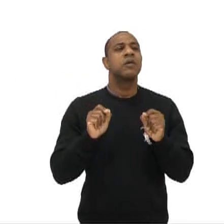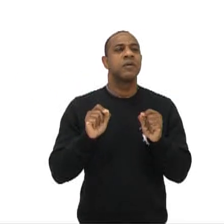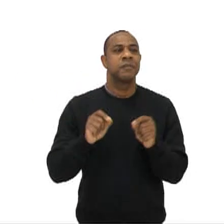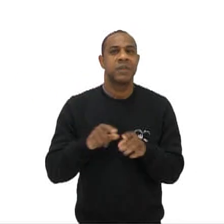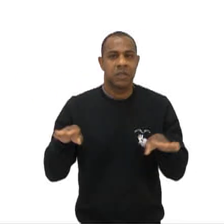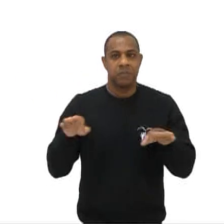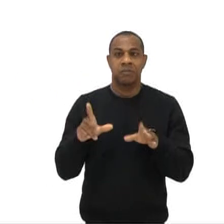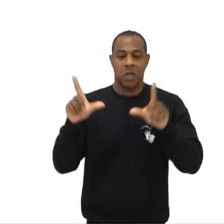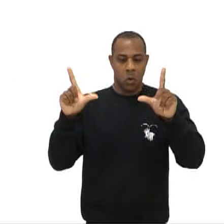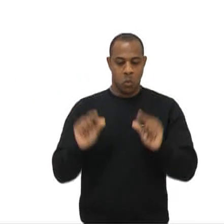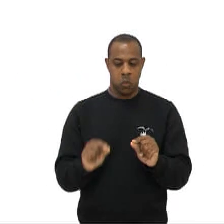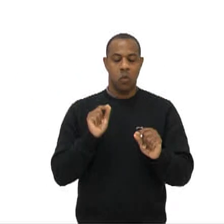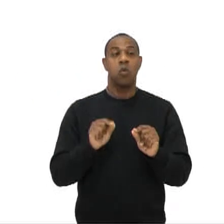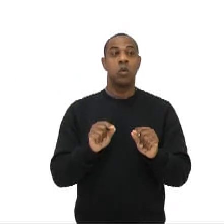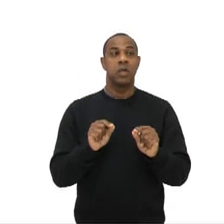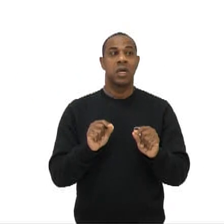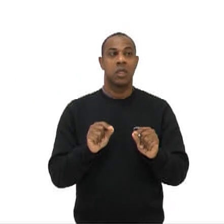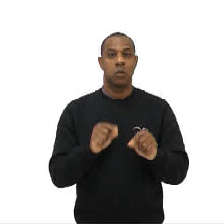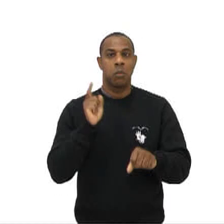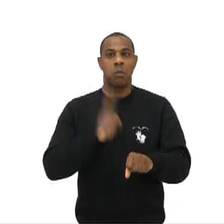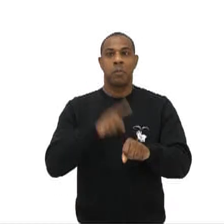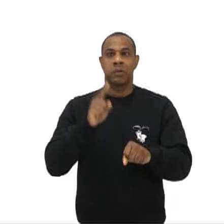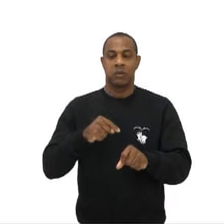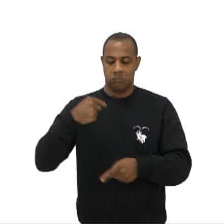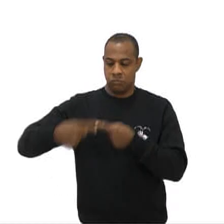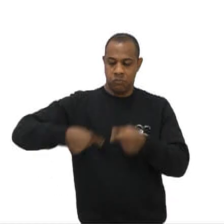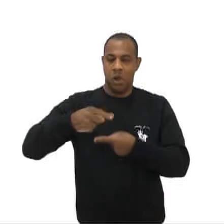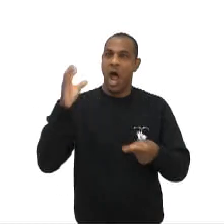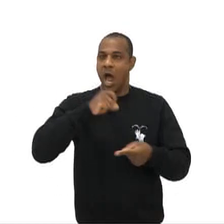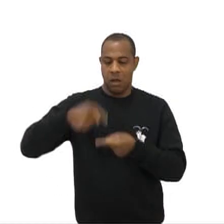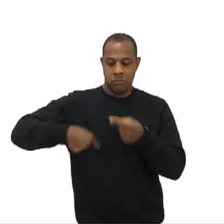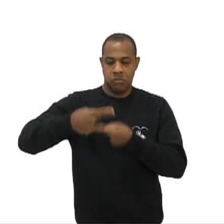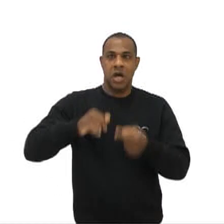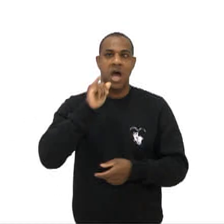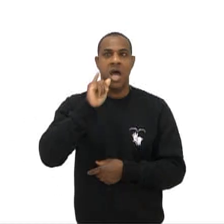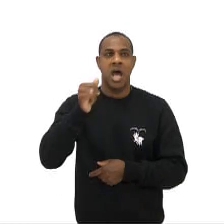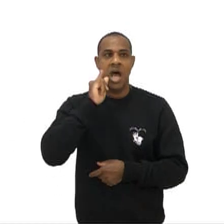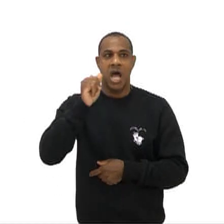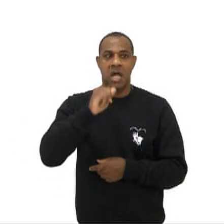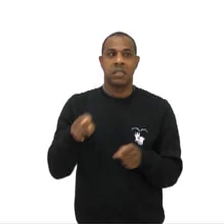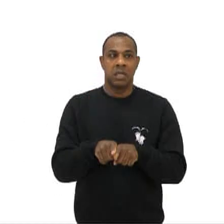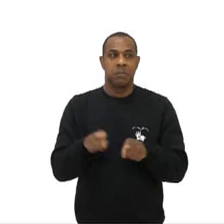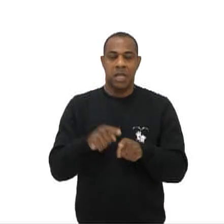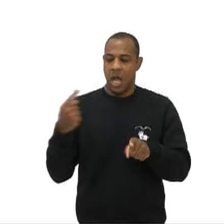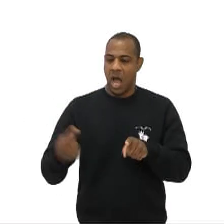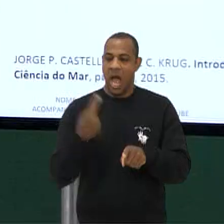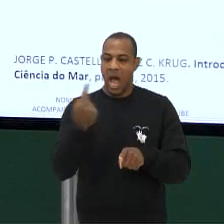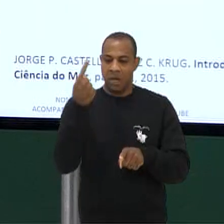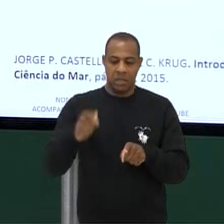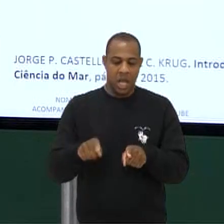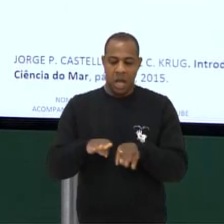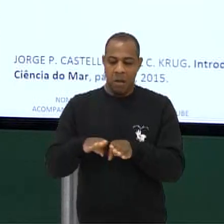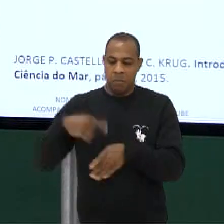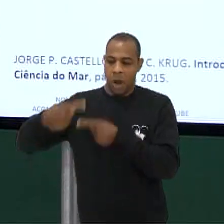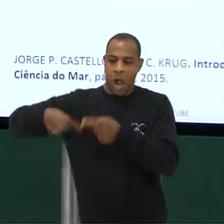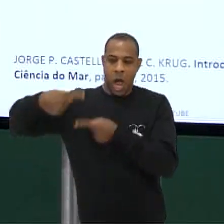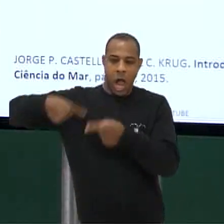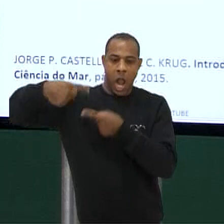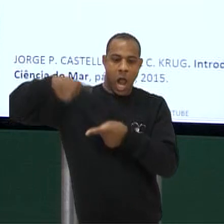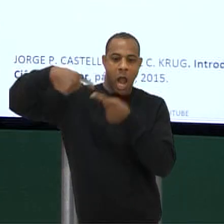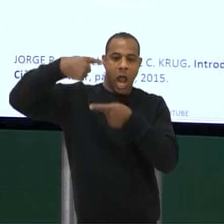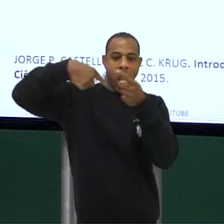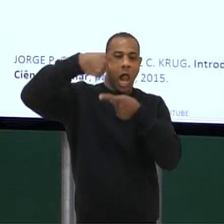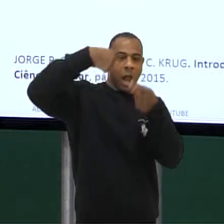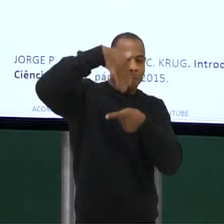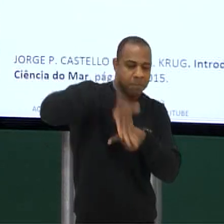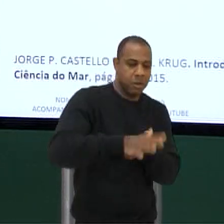Essa diminuição é compensada por um aumento da densidade energética E, consequentemente, aumenta a altura da onda E é onde que dá o estrago Certo? Ou